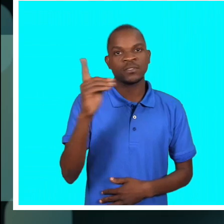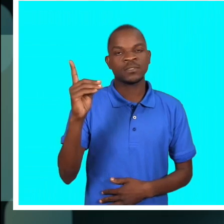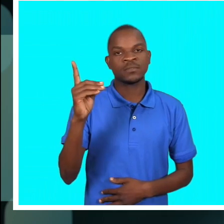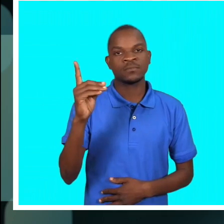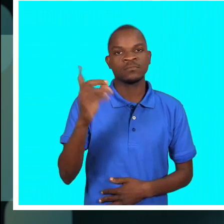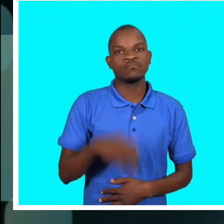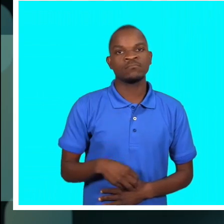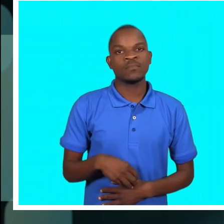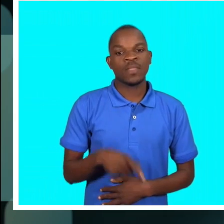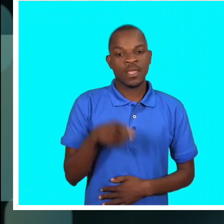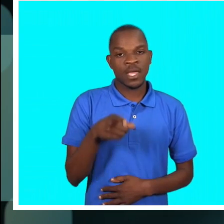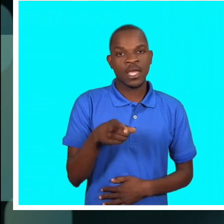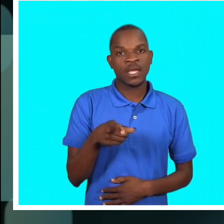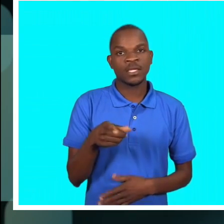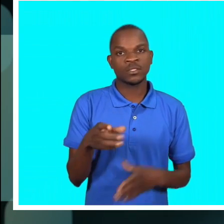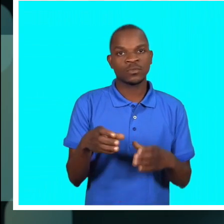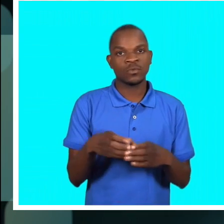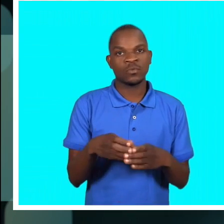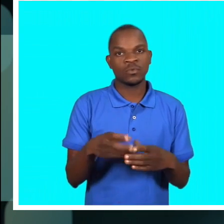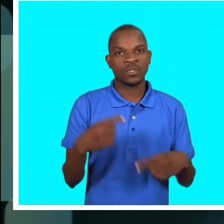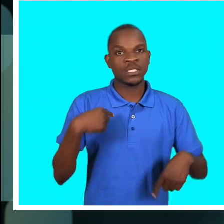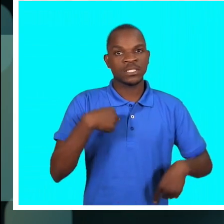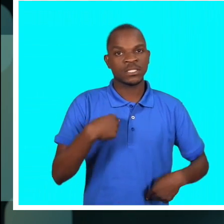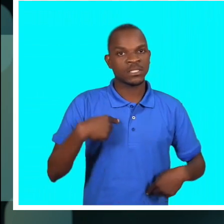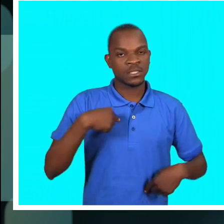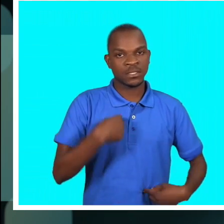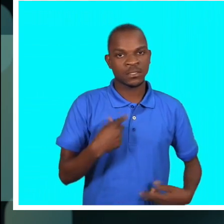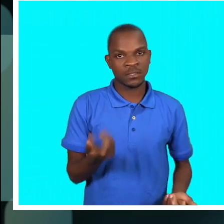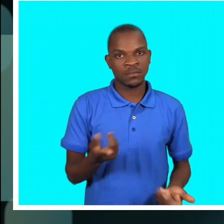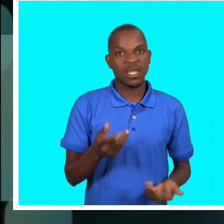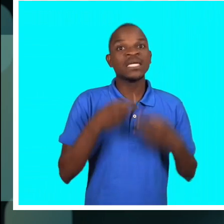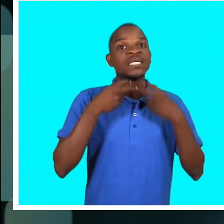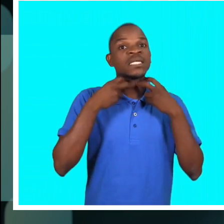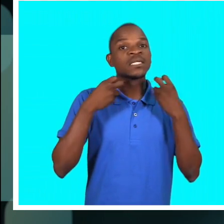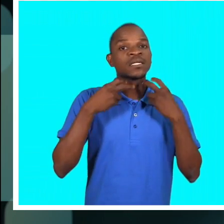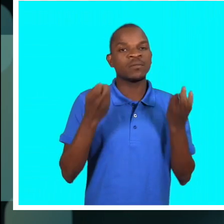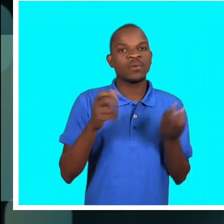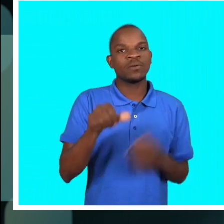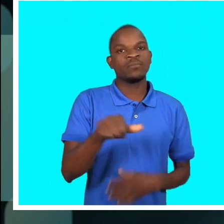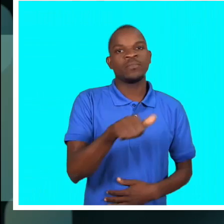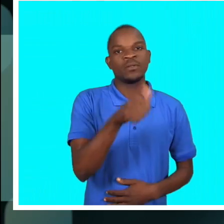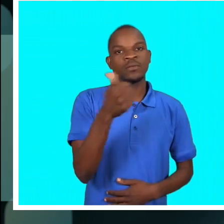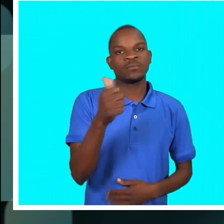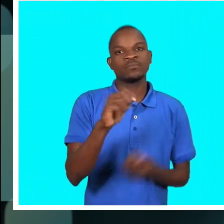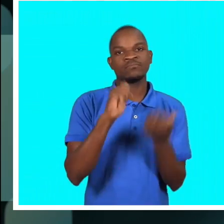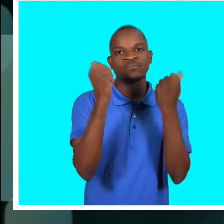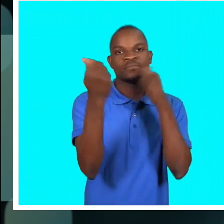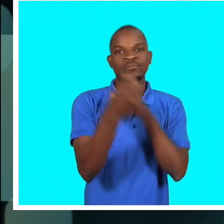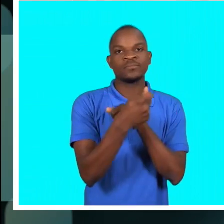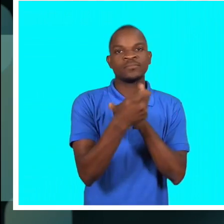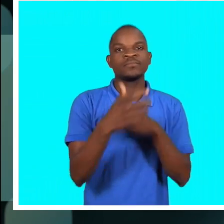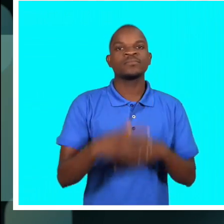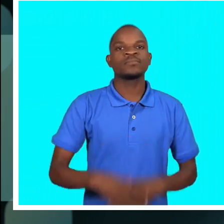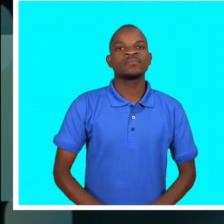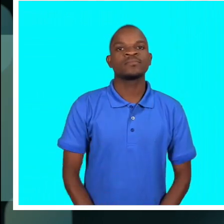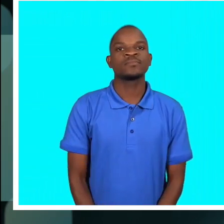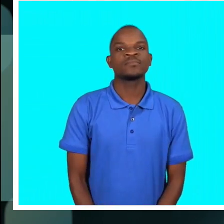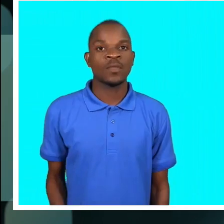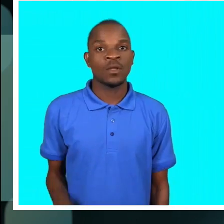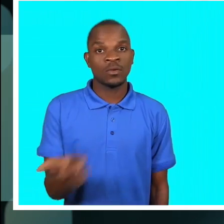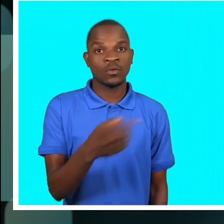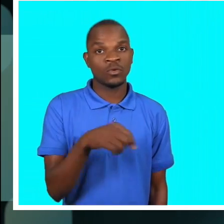Pessoas com Deficiência. É daí que este grupo marginalizado reclama o melhor tratamento.